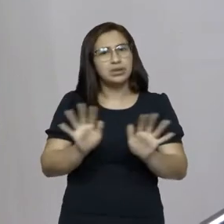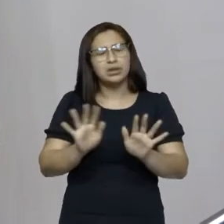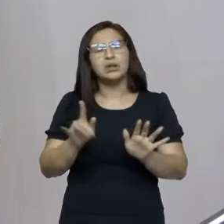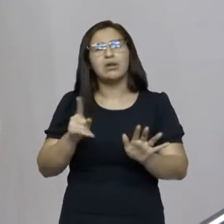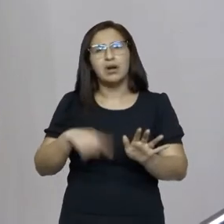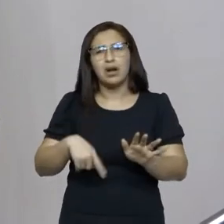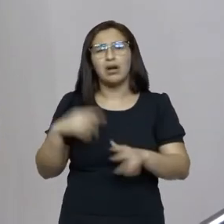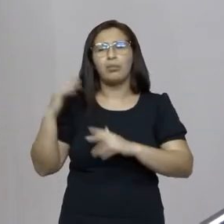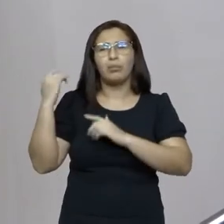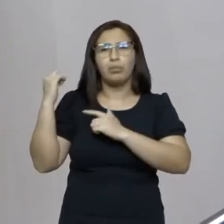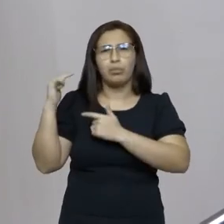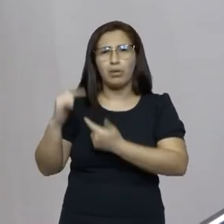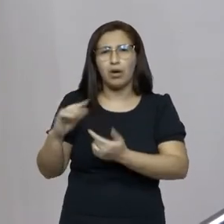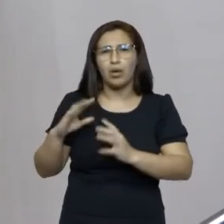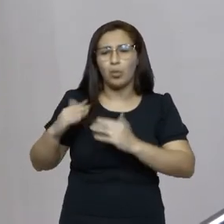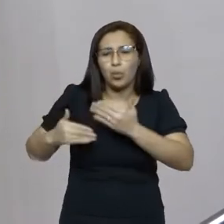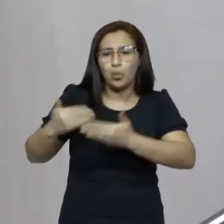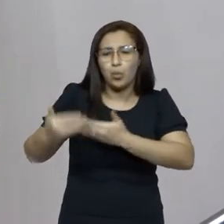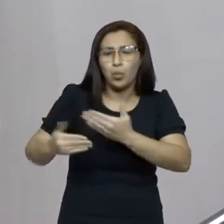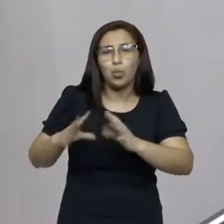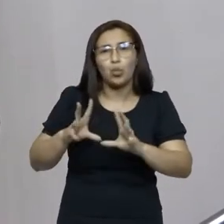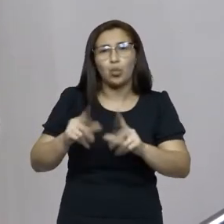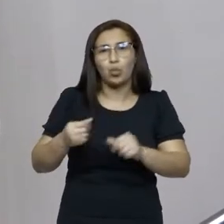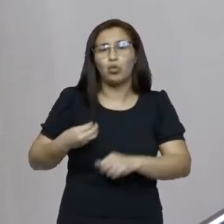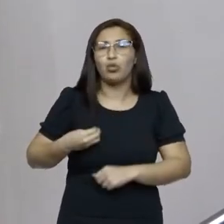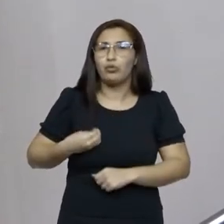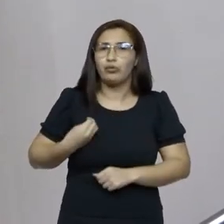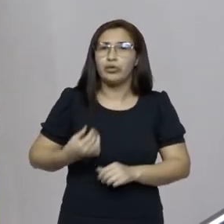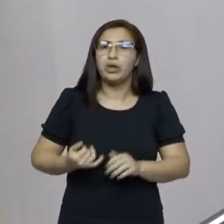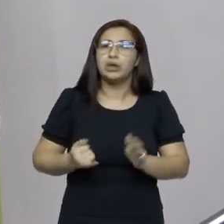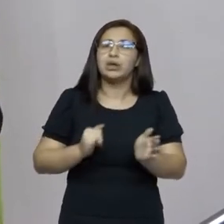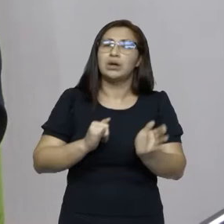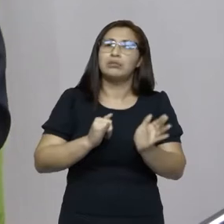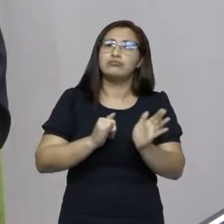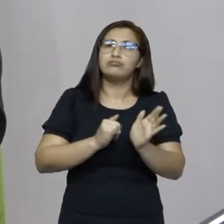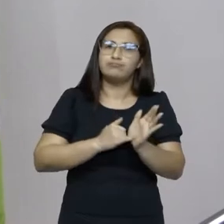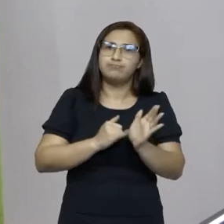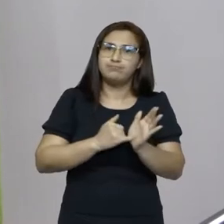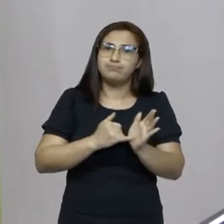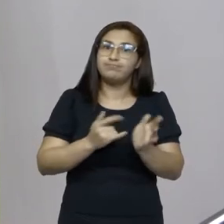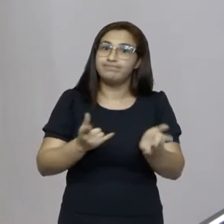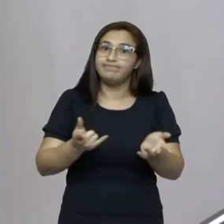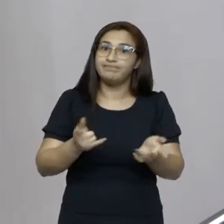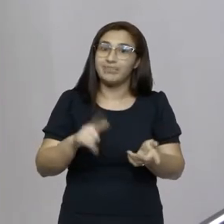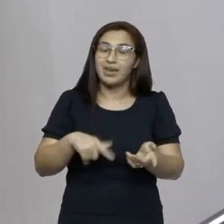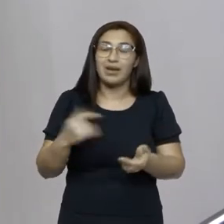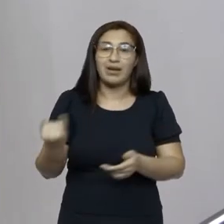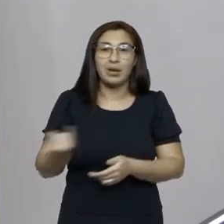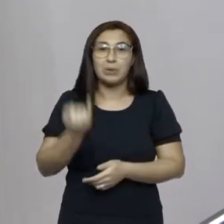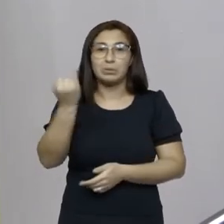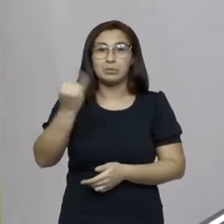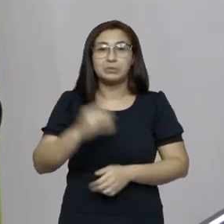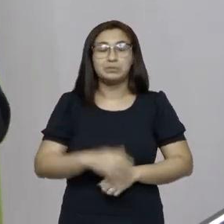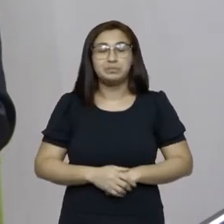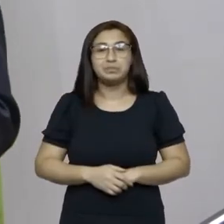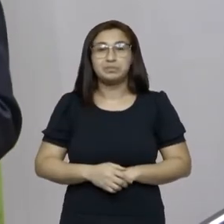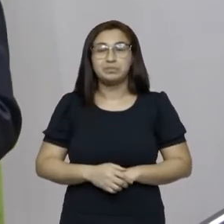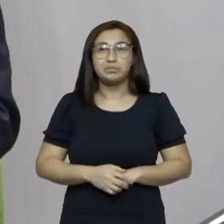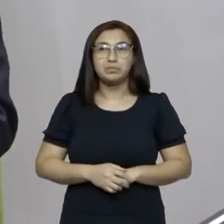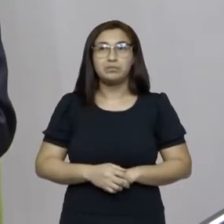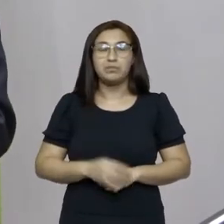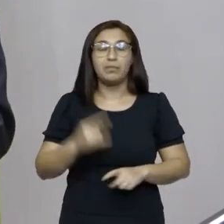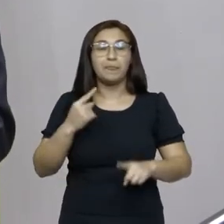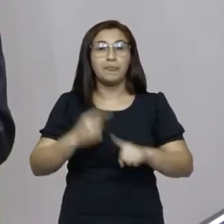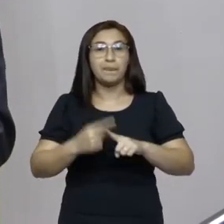processo, tem identidade. isso é extremamente importante, porque